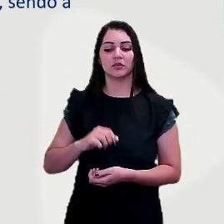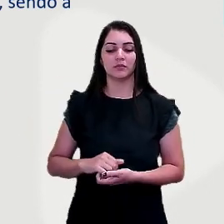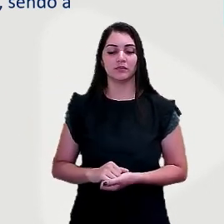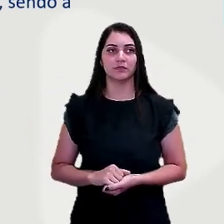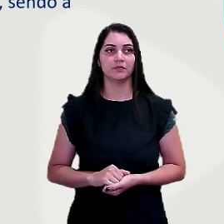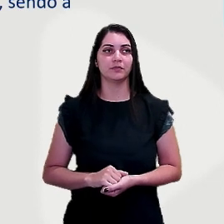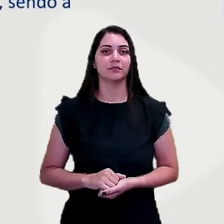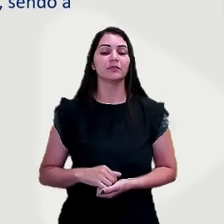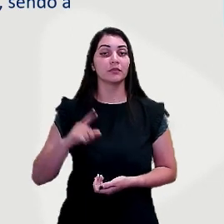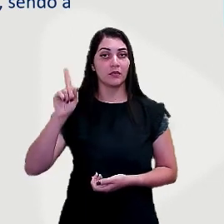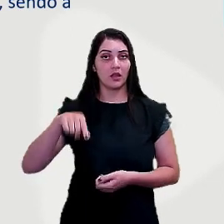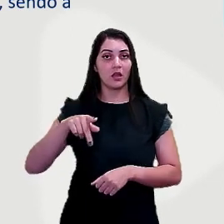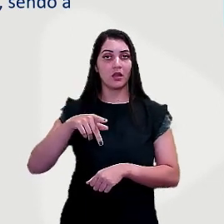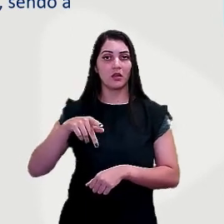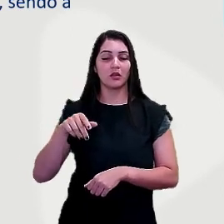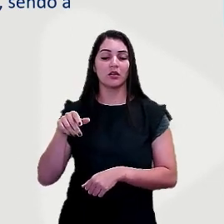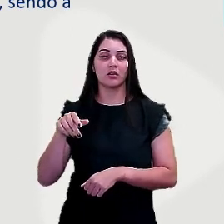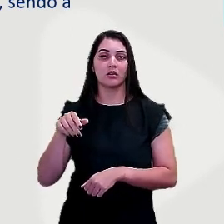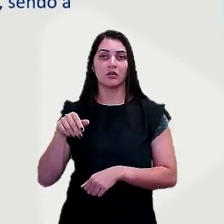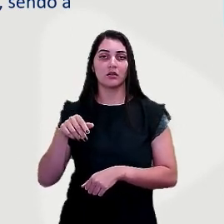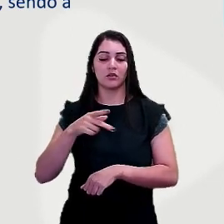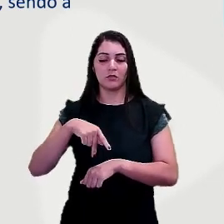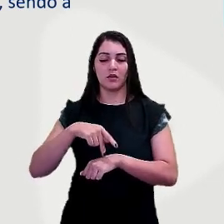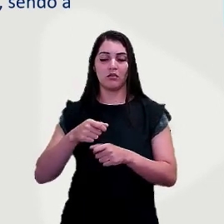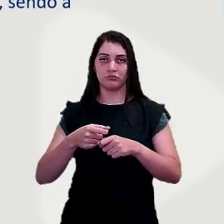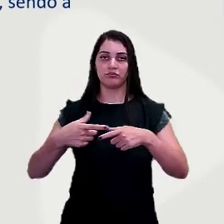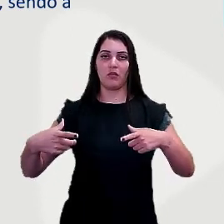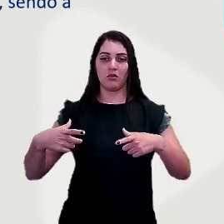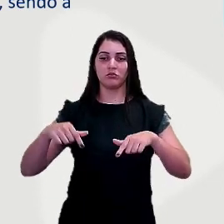é o país que tem a maior extensão territorial.